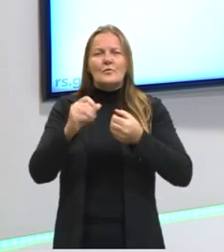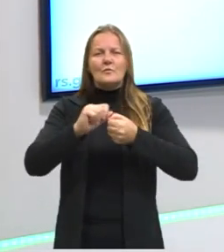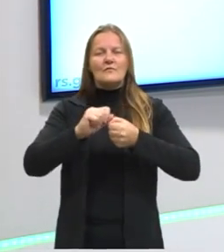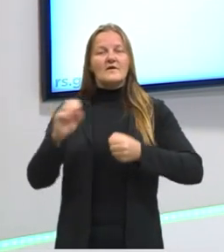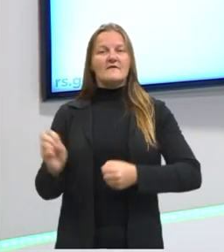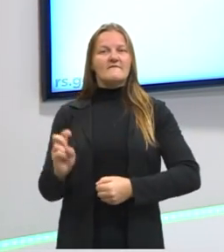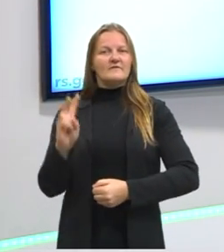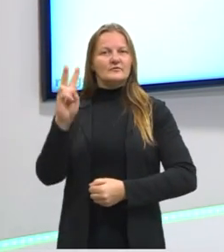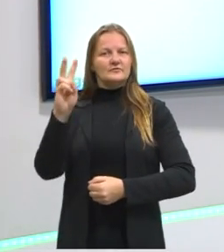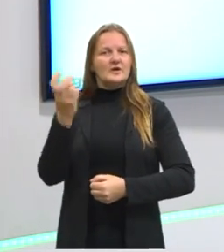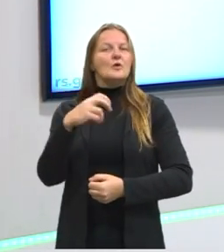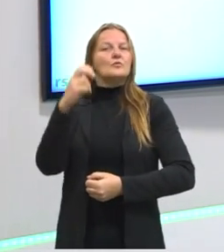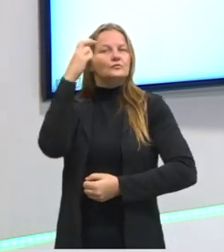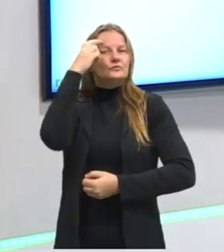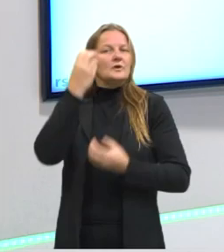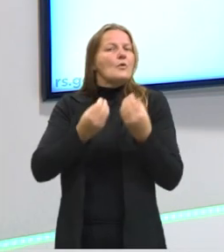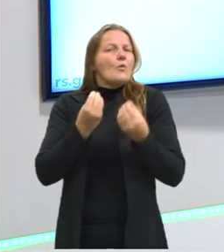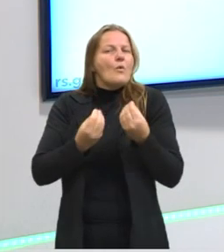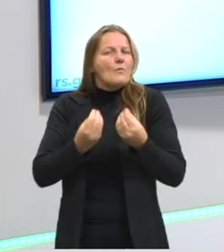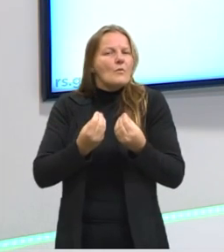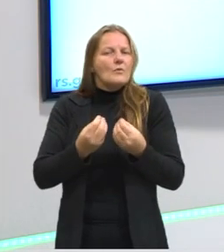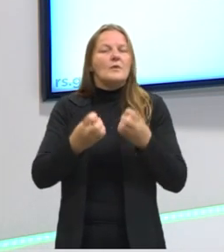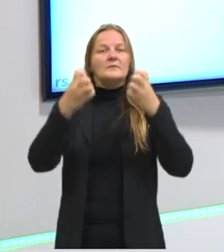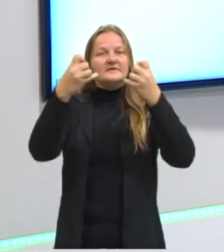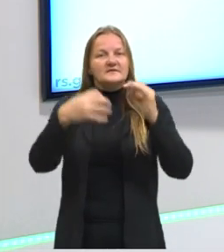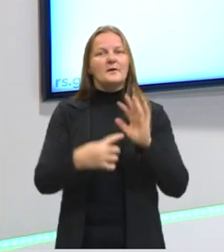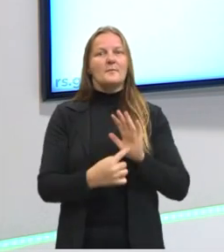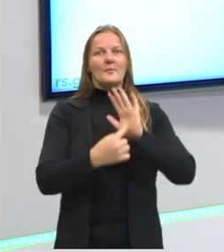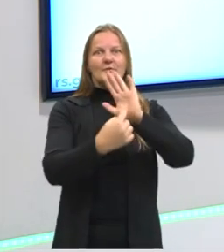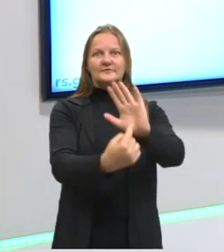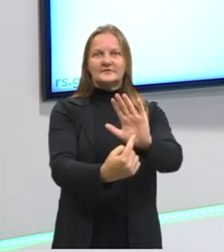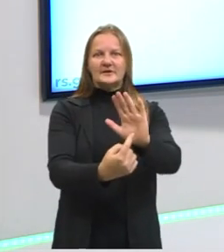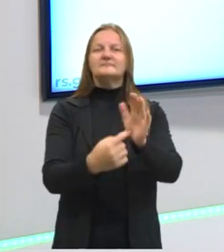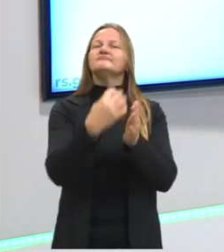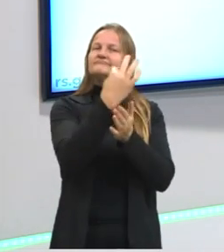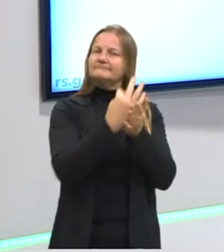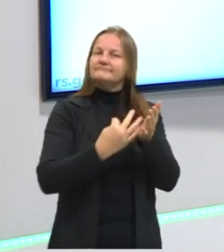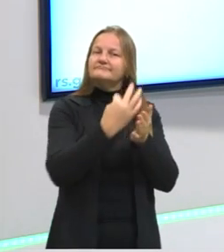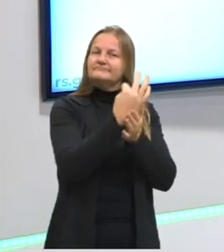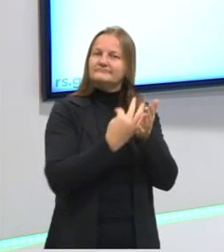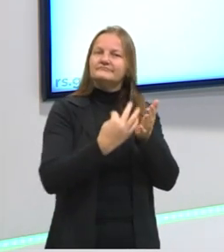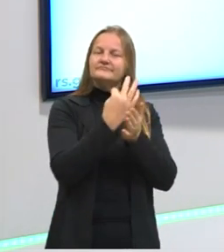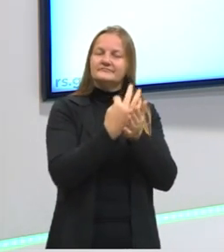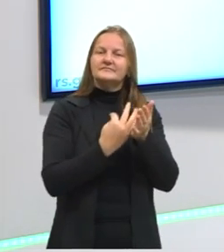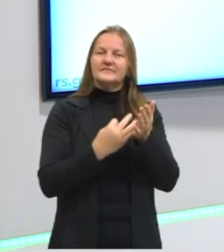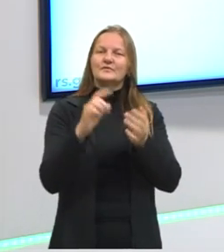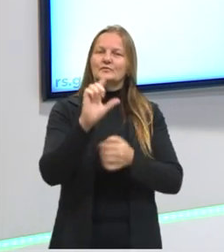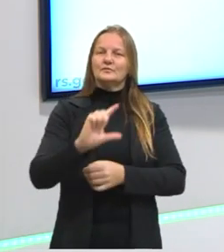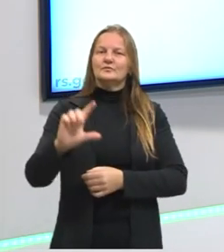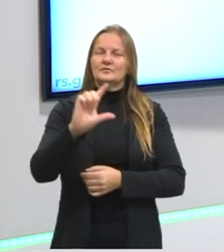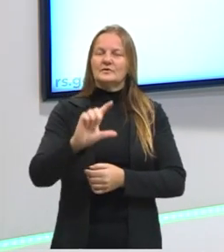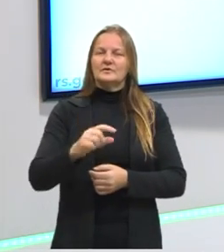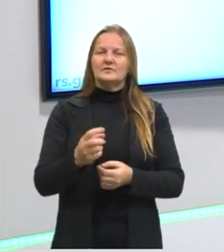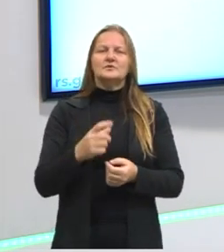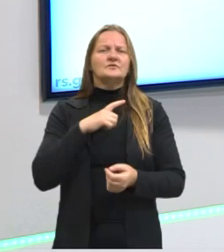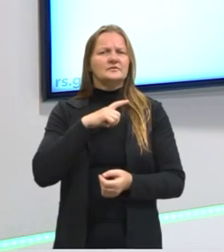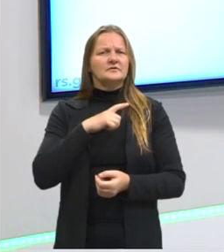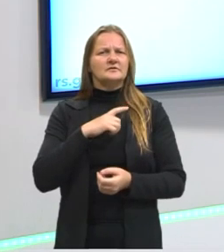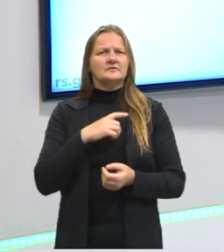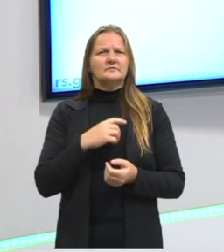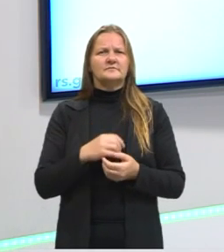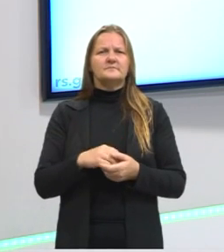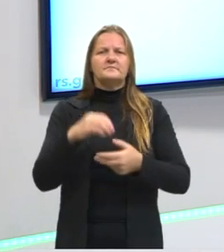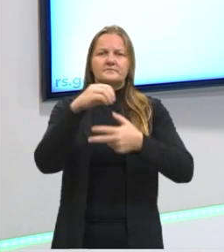valorizar essa cultura? Mostrá-la através dos textos. Então, nós já tivemos aqui